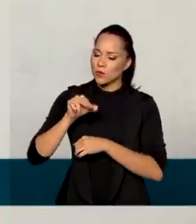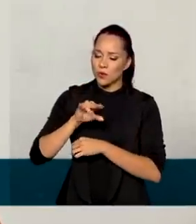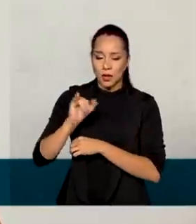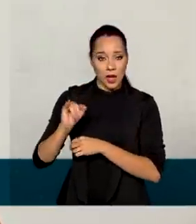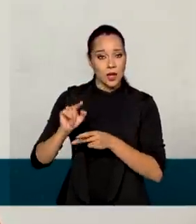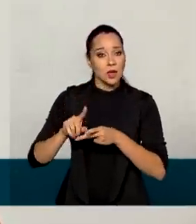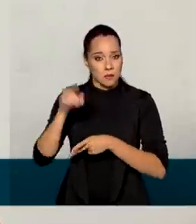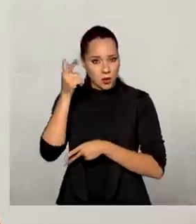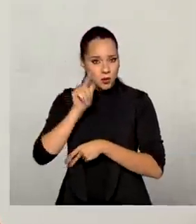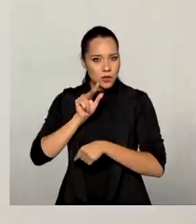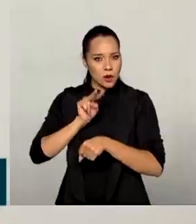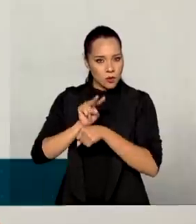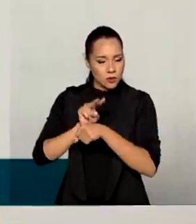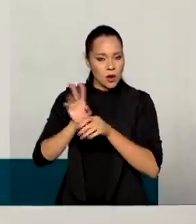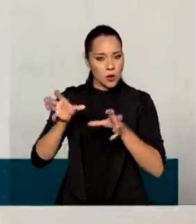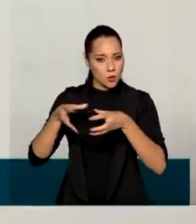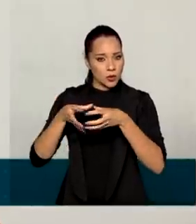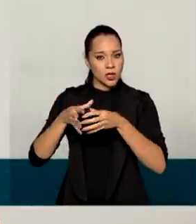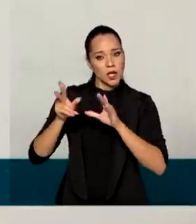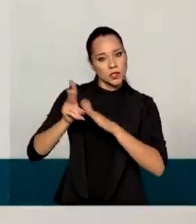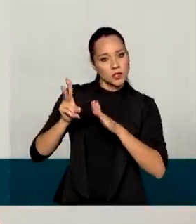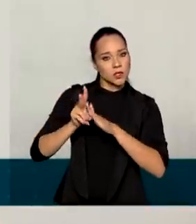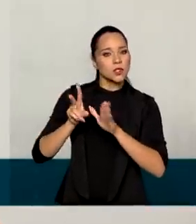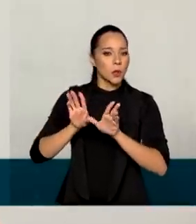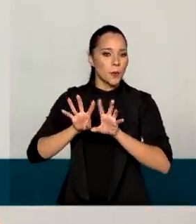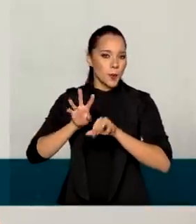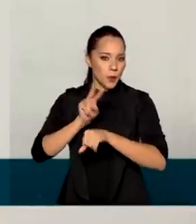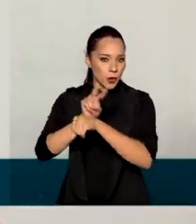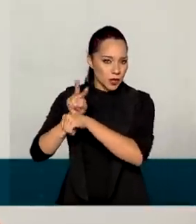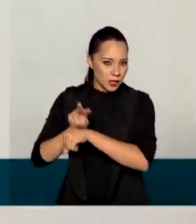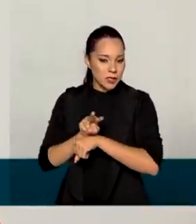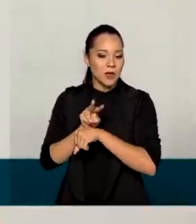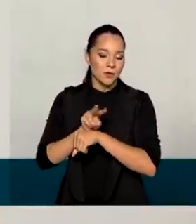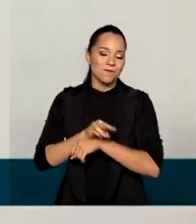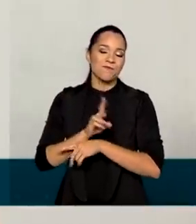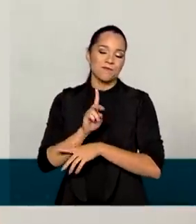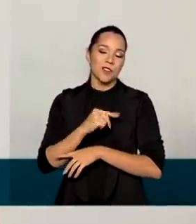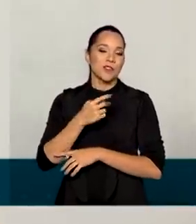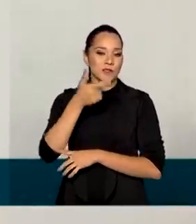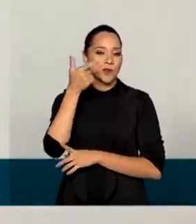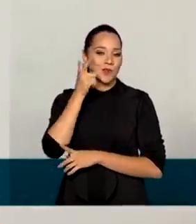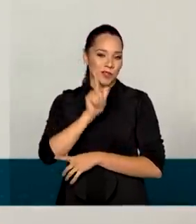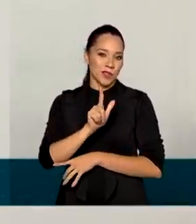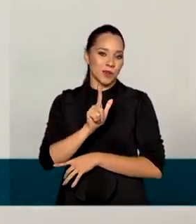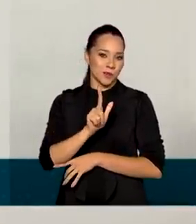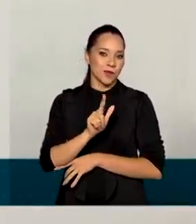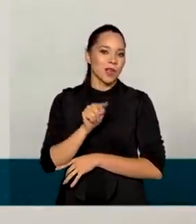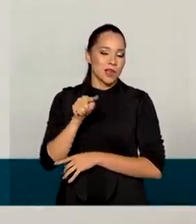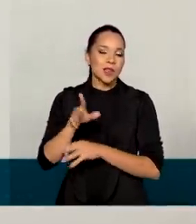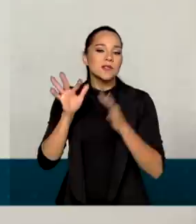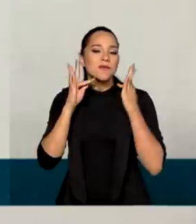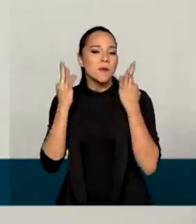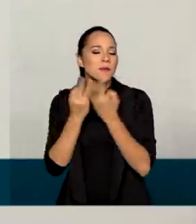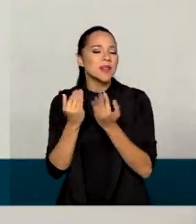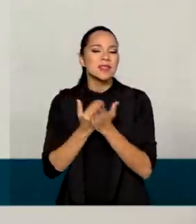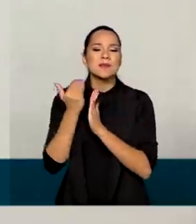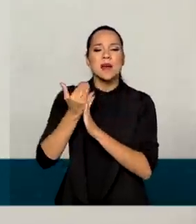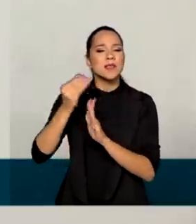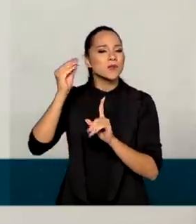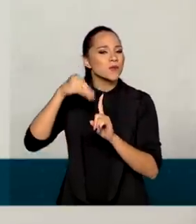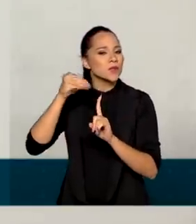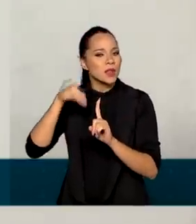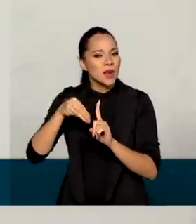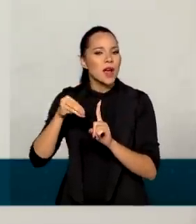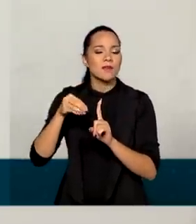para a gente poder manter essas comunidades indígenas protegidas. E nós conseguimos fazer com que as famílias mais vulneráveis,